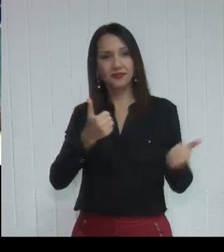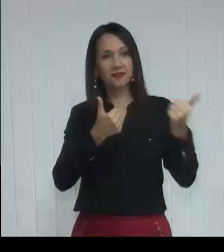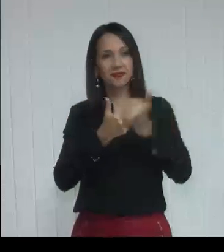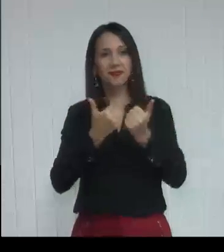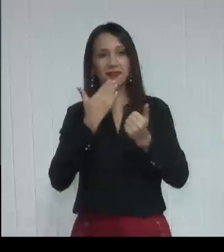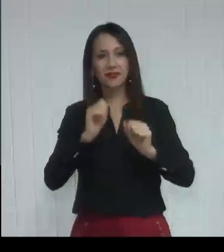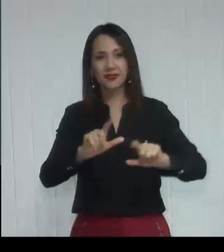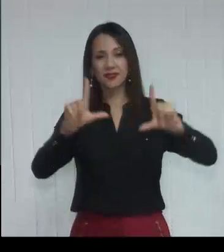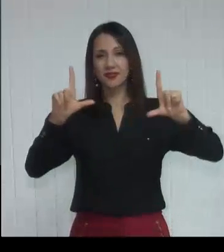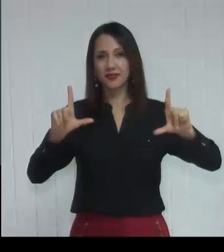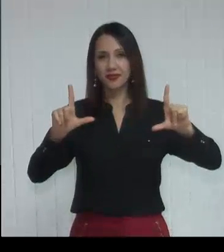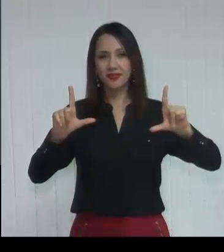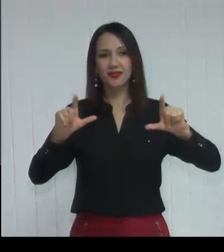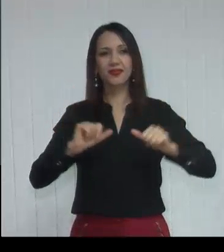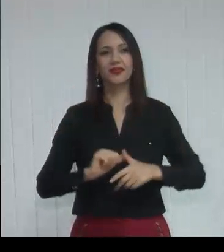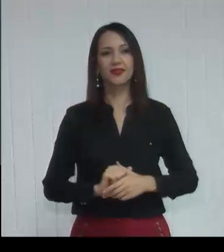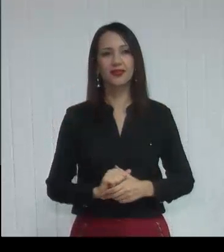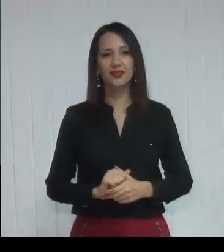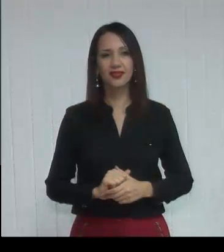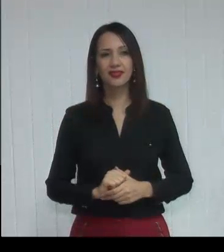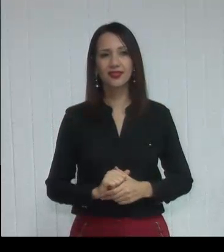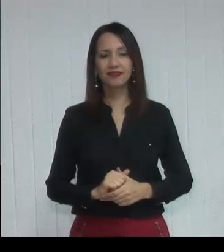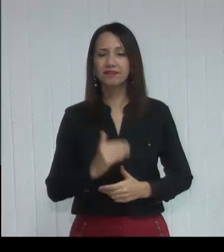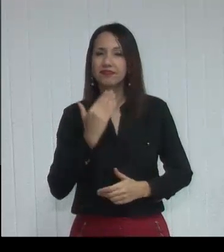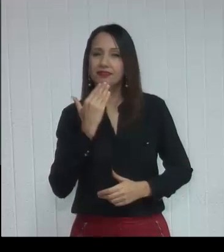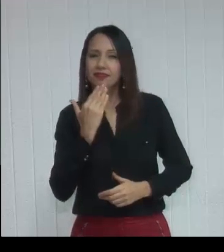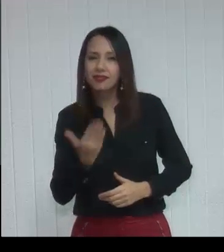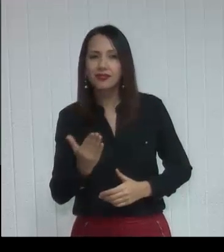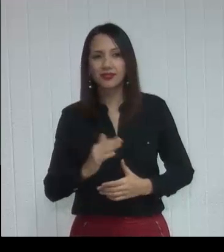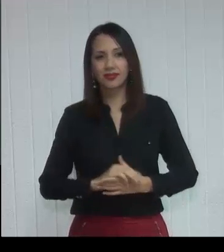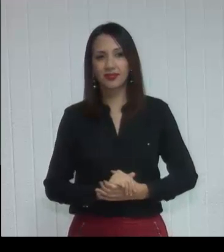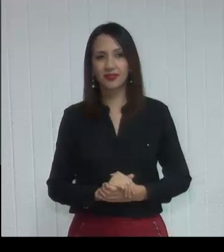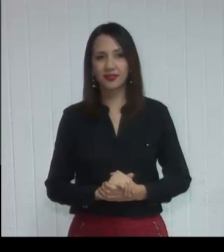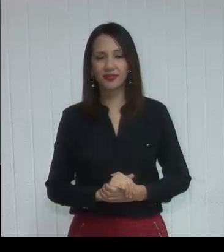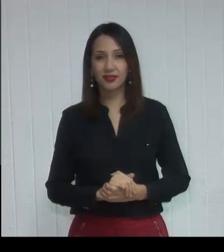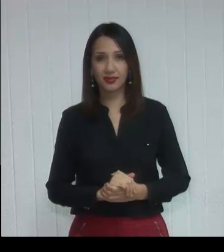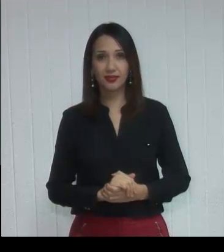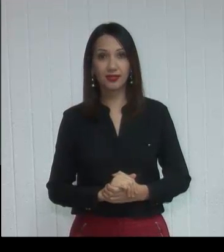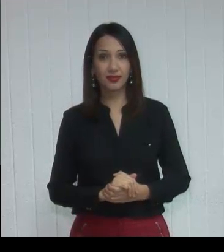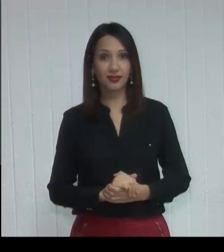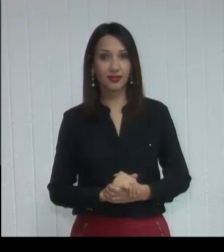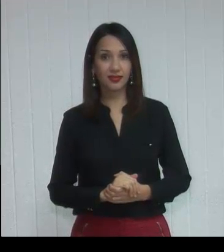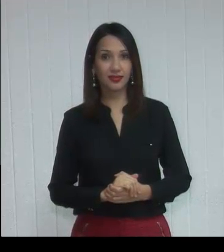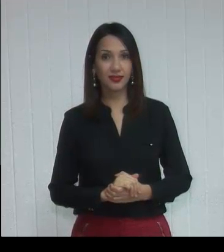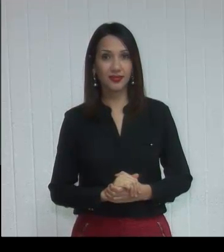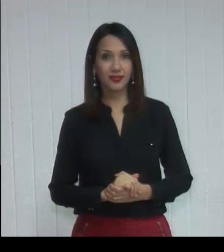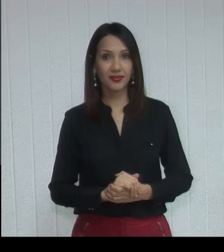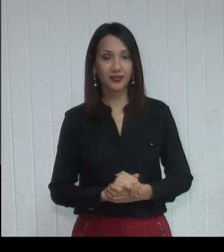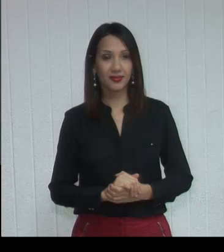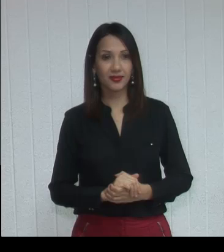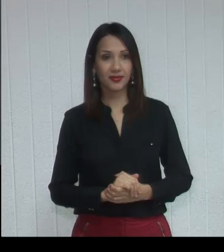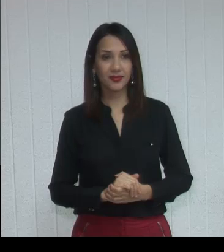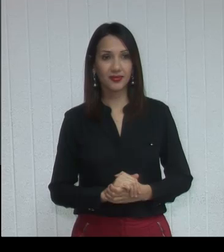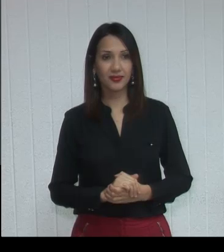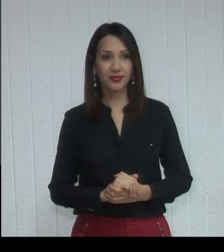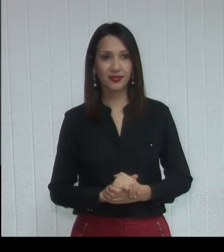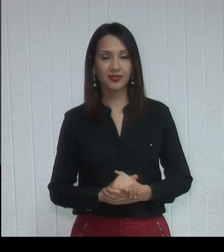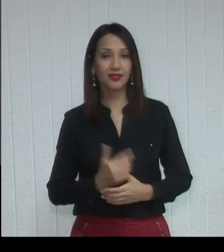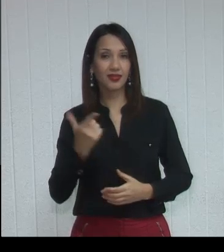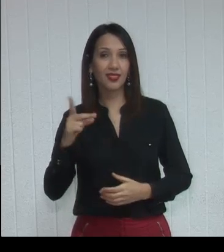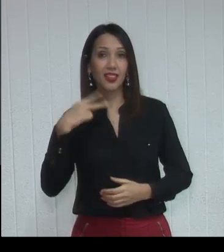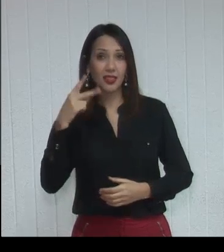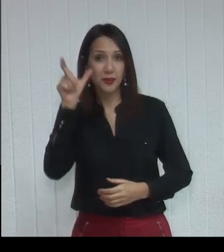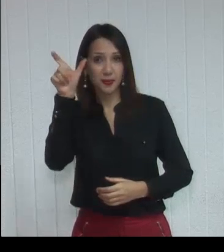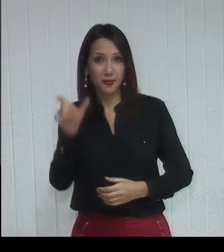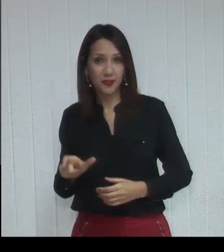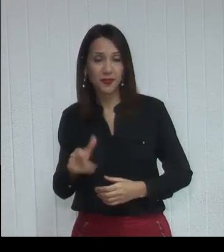a próxima, Soninha, por favor. Foi solicitado também, e por outros vereadores, a